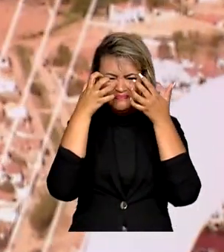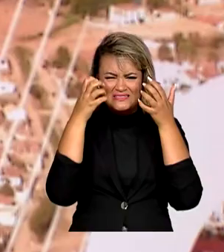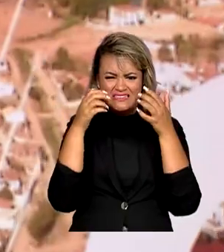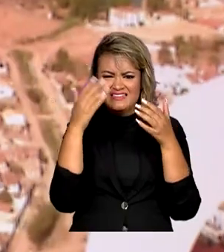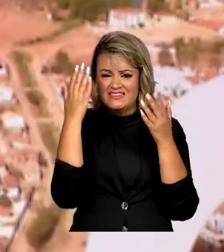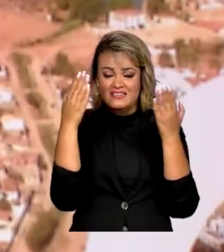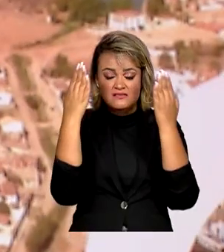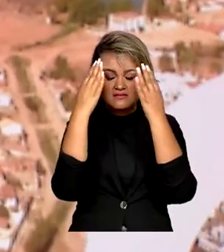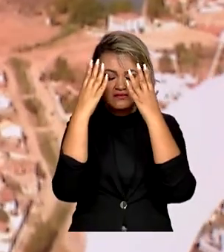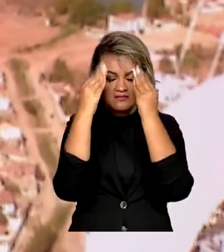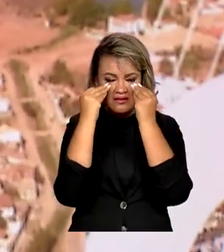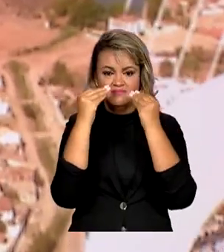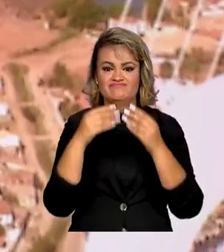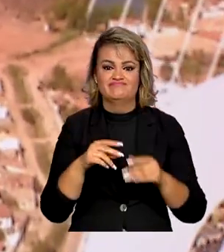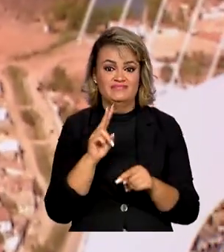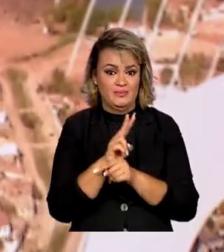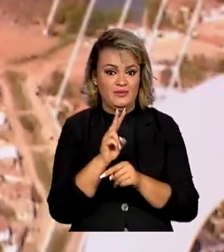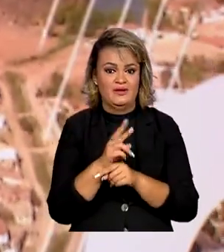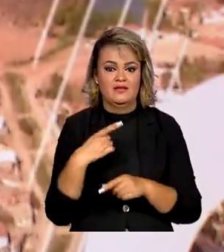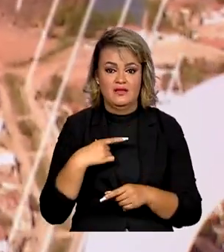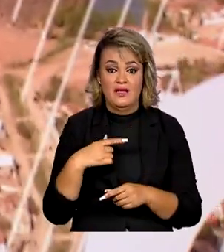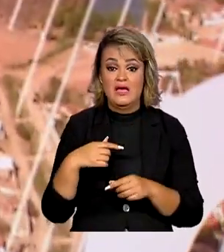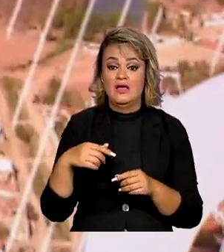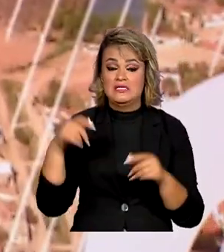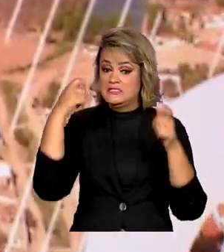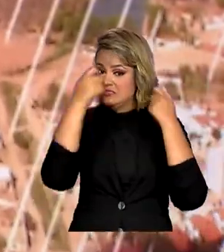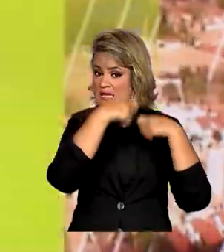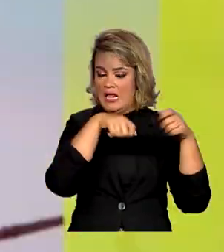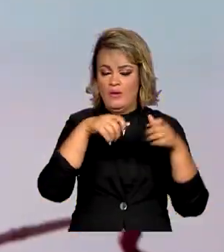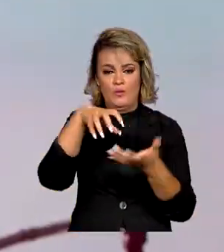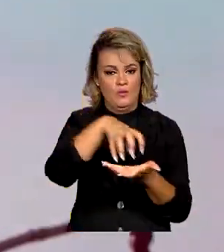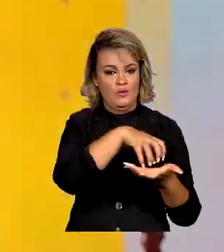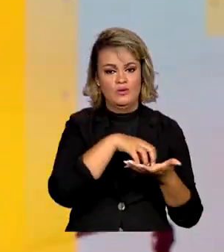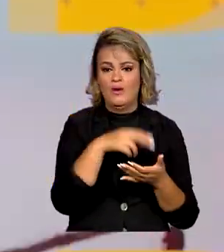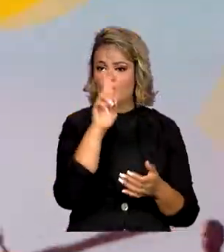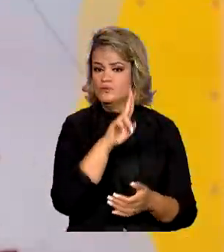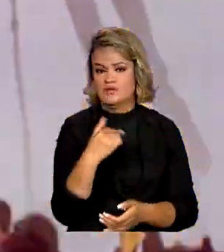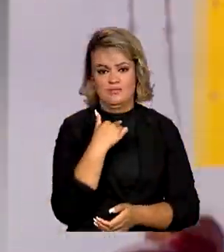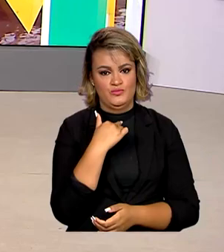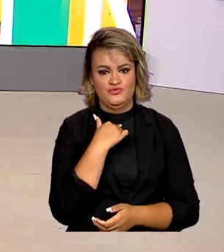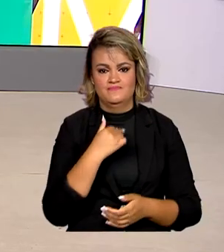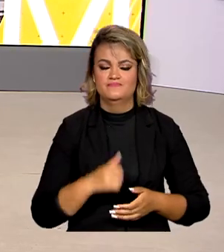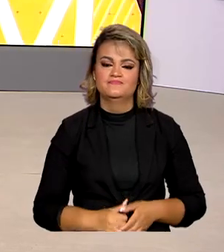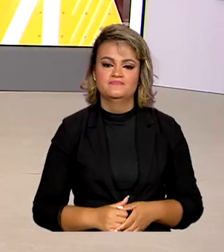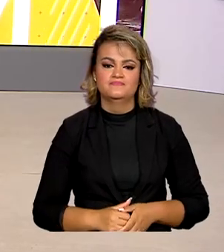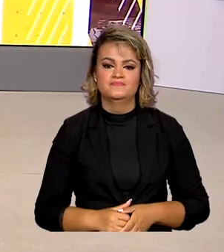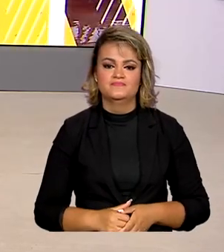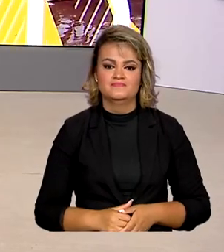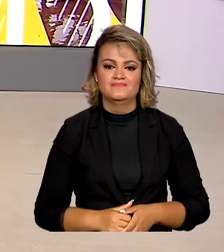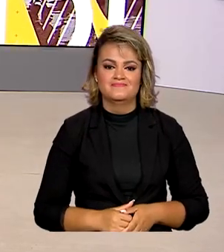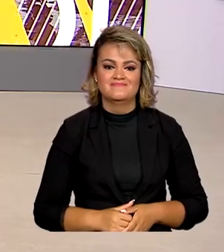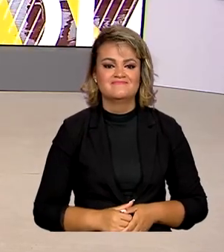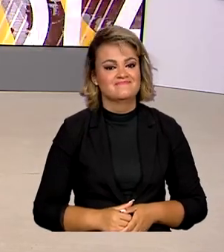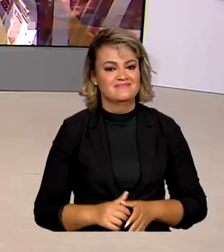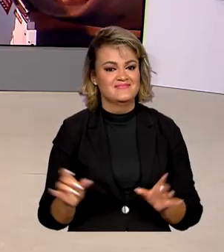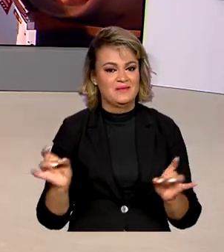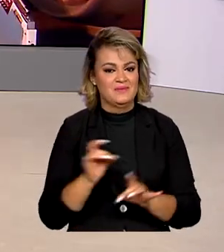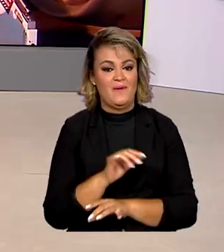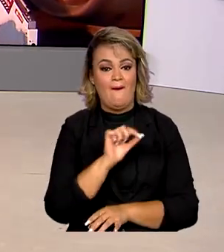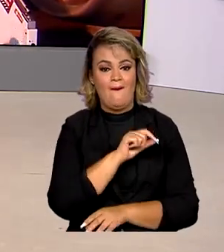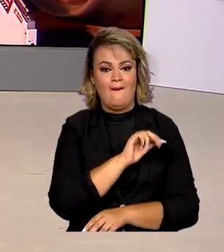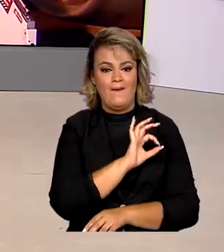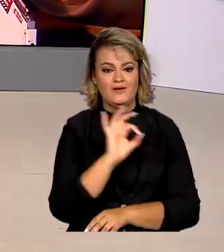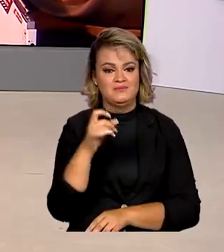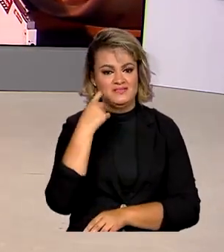como cegueira temporária. Profissionais de beleza também não devem usar as pomadas nos clientes. E a gente fica por aqui, uma ótima